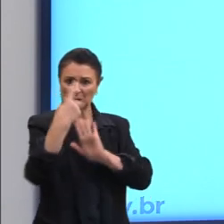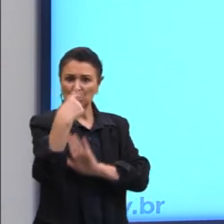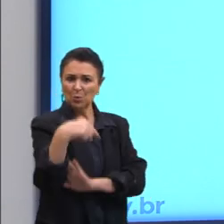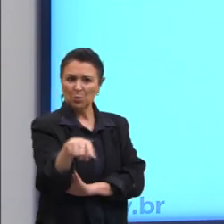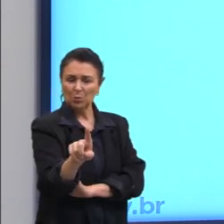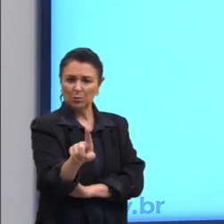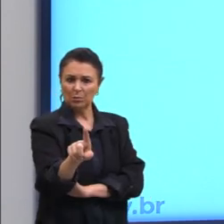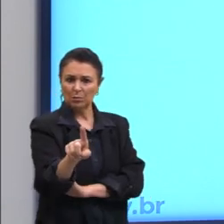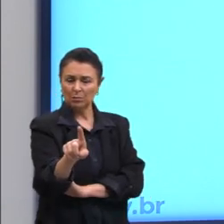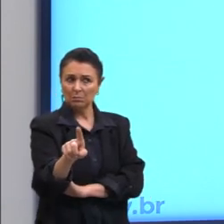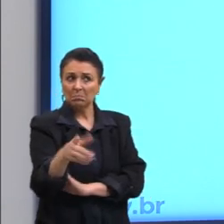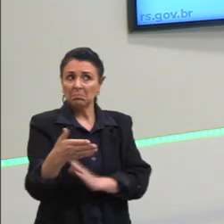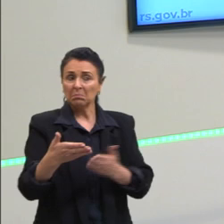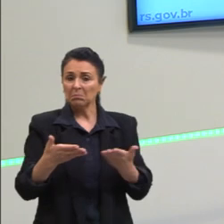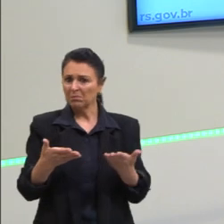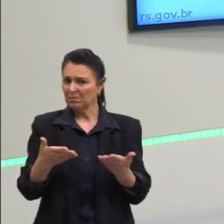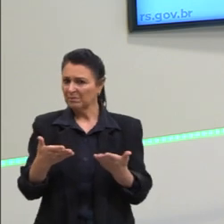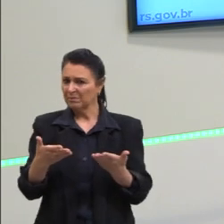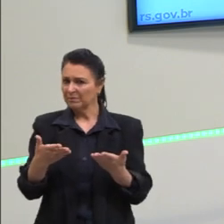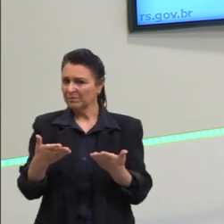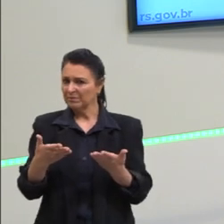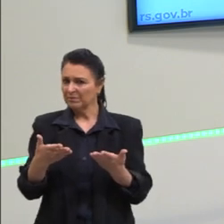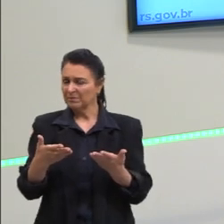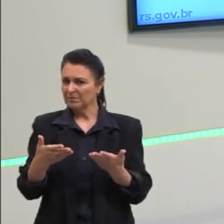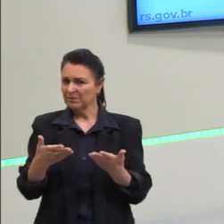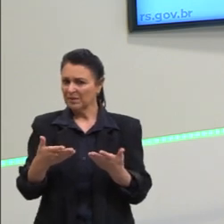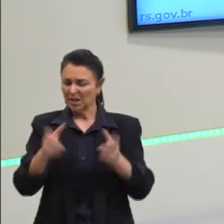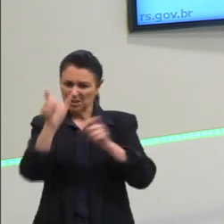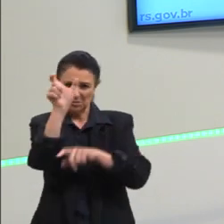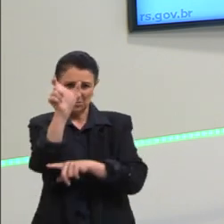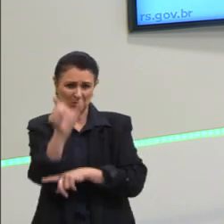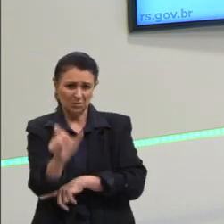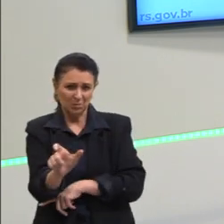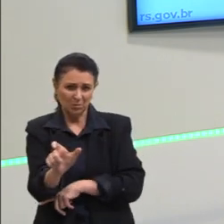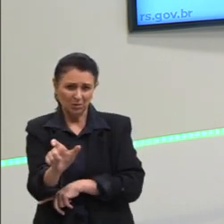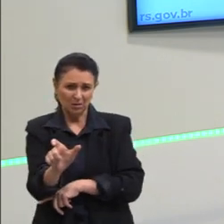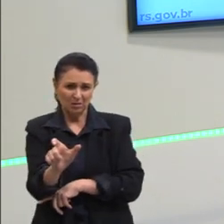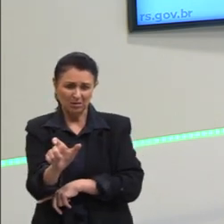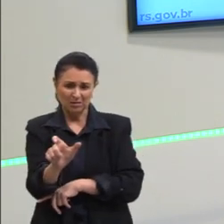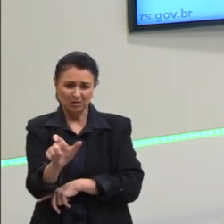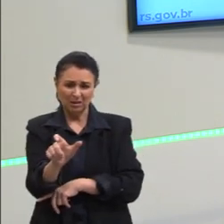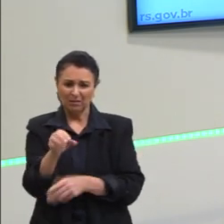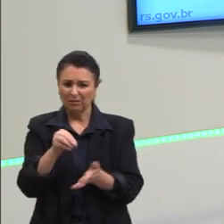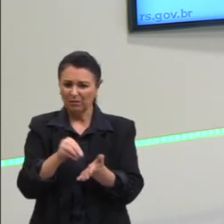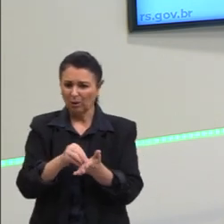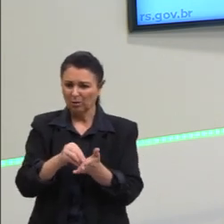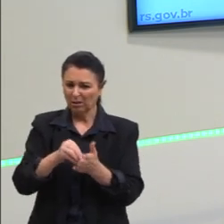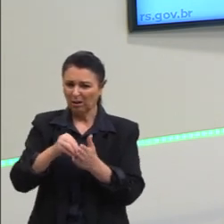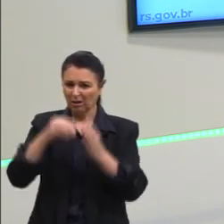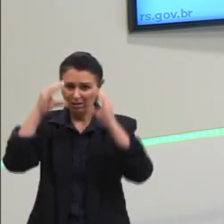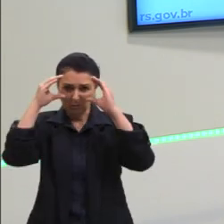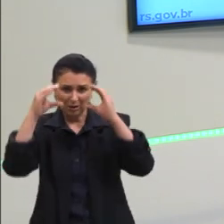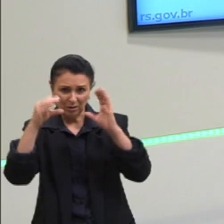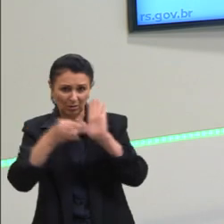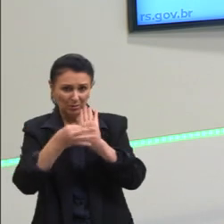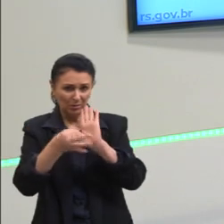será que ela fala sobre as pessoas que não respeitam a opinião dos outros? Não, está